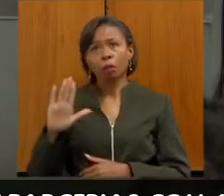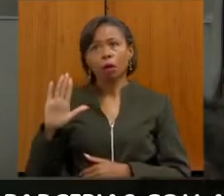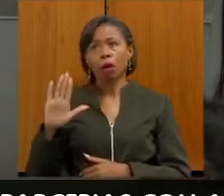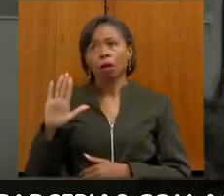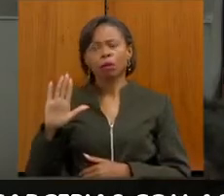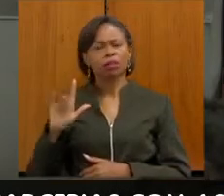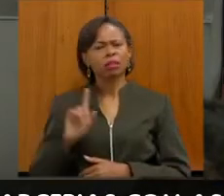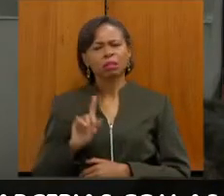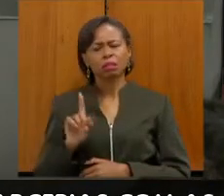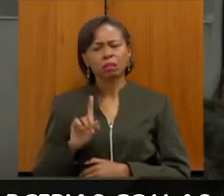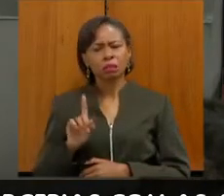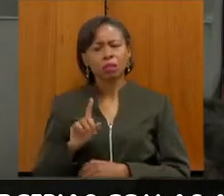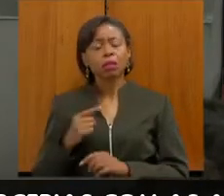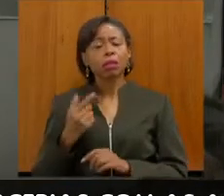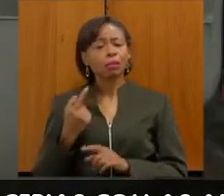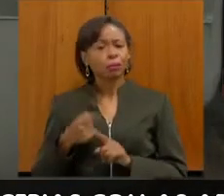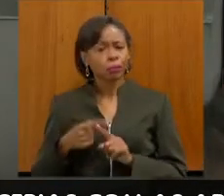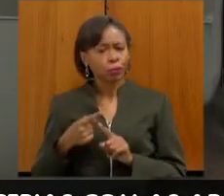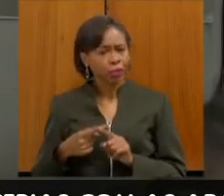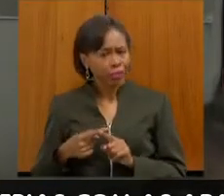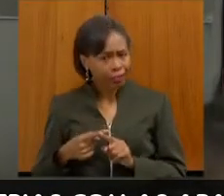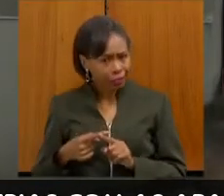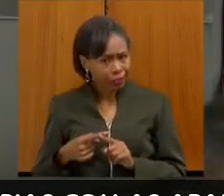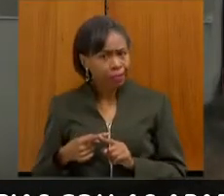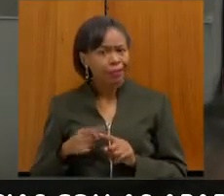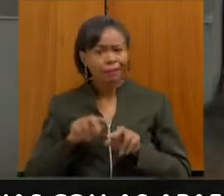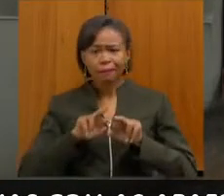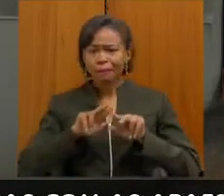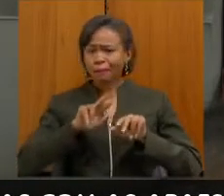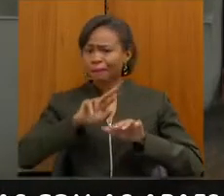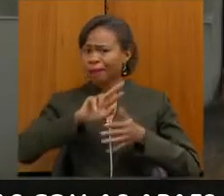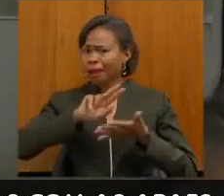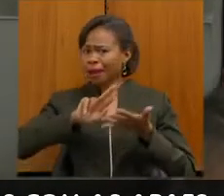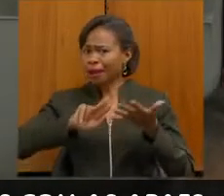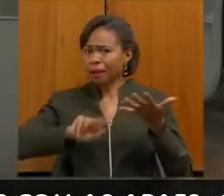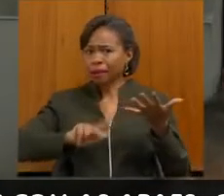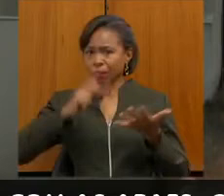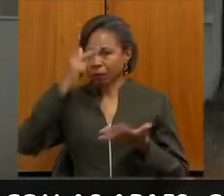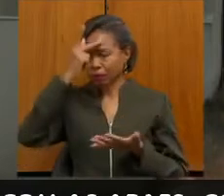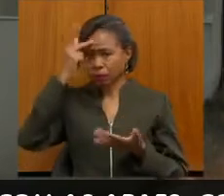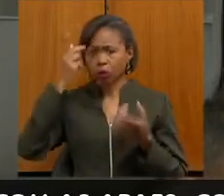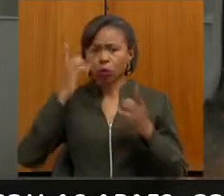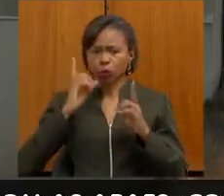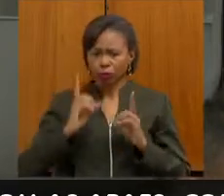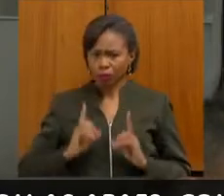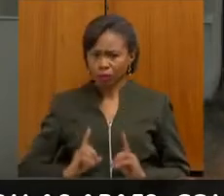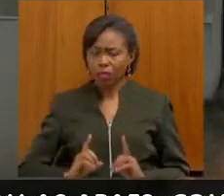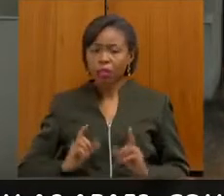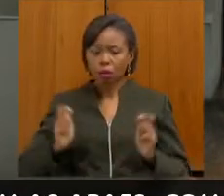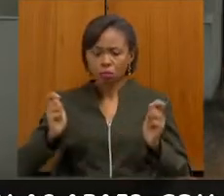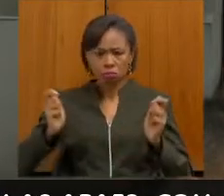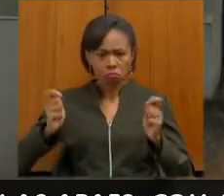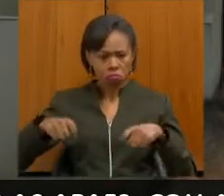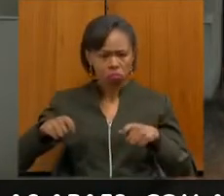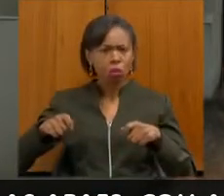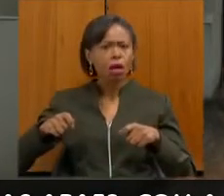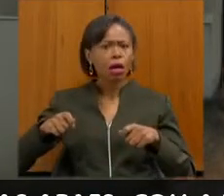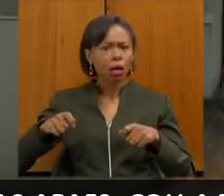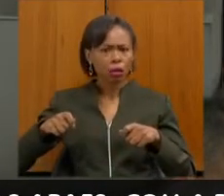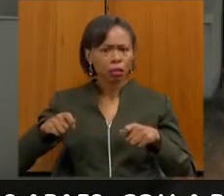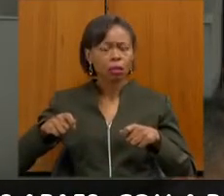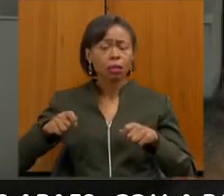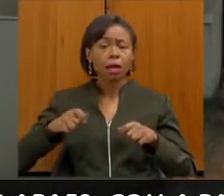nós sabemos que tem muitas pessoas com deficiência que têm a capacidade, que as APAES querem